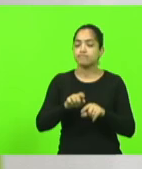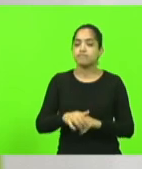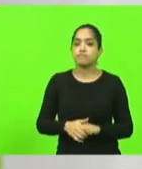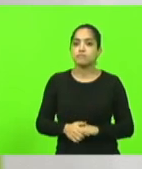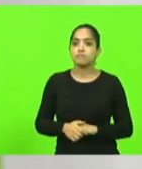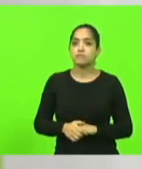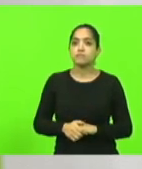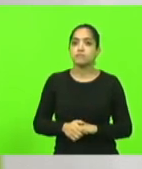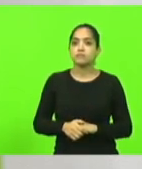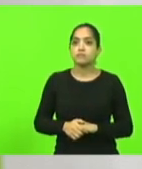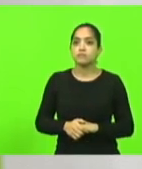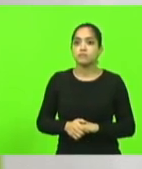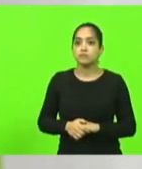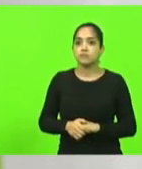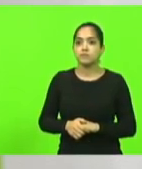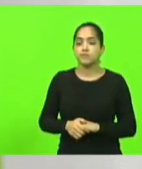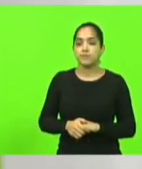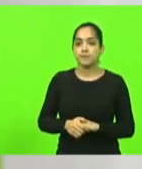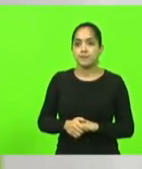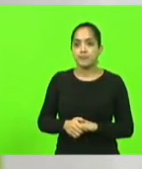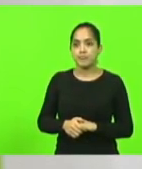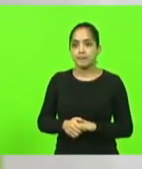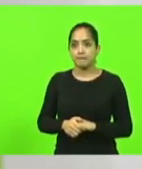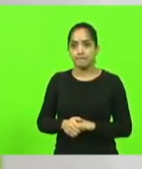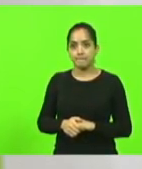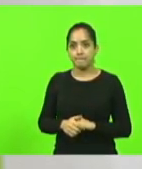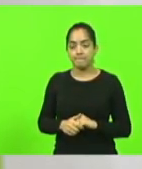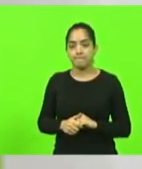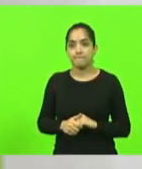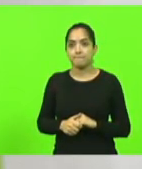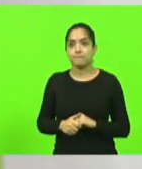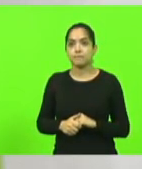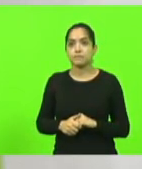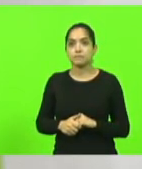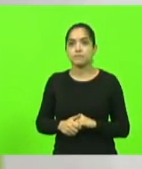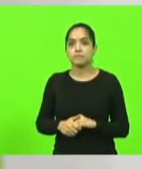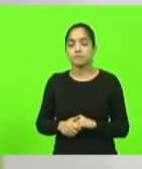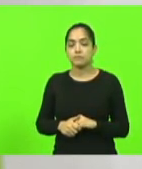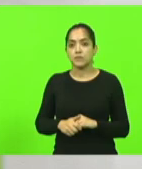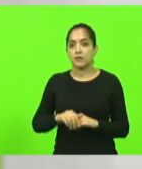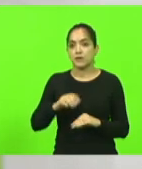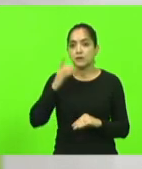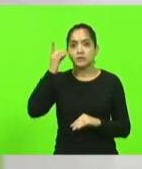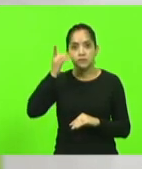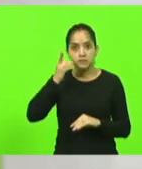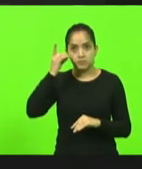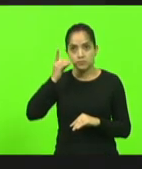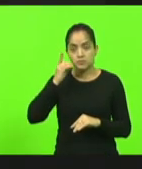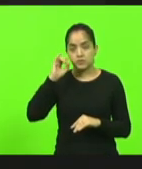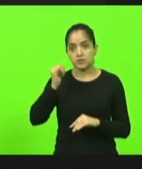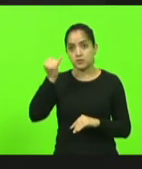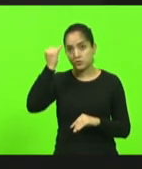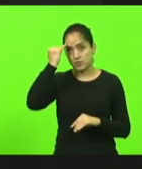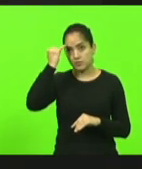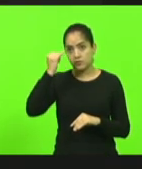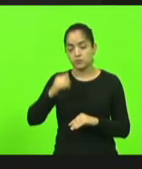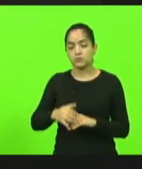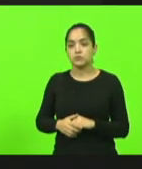Nós... Sargento Lima, Jair Mioto. Deputado Rodrigo... A vontade, senhor. Jair, deputado Jair, né?